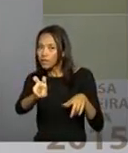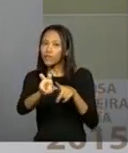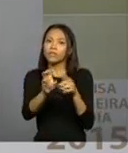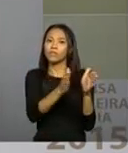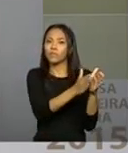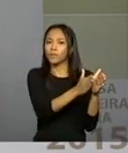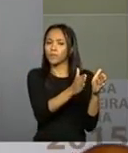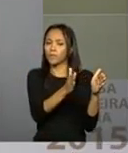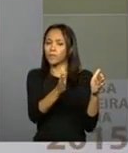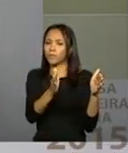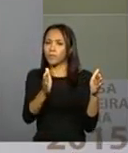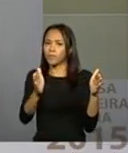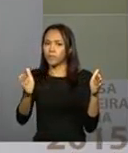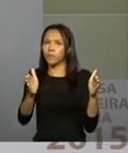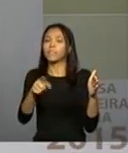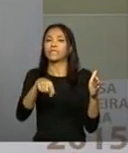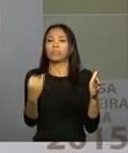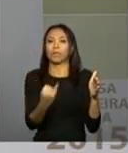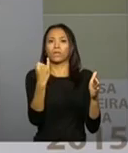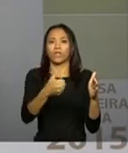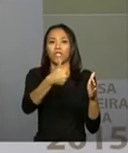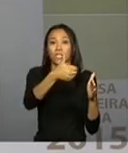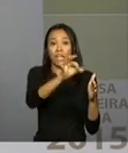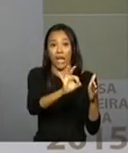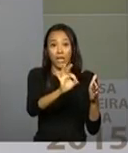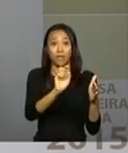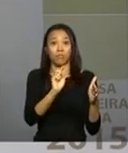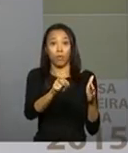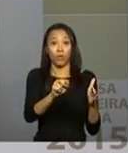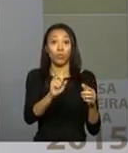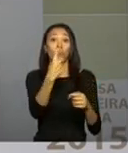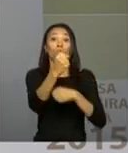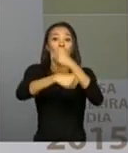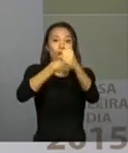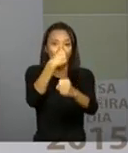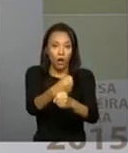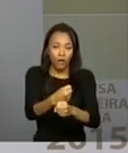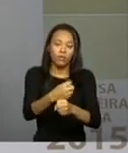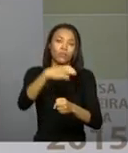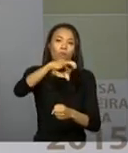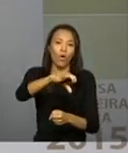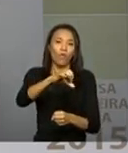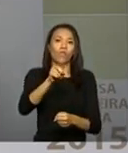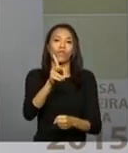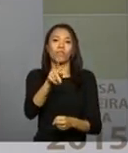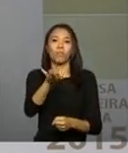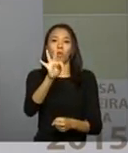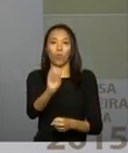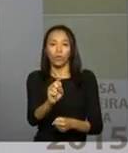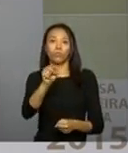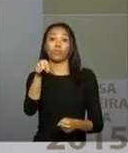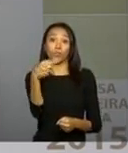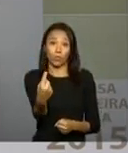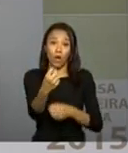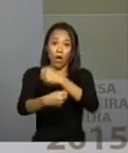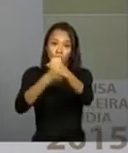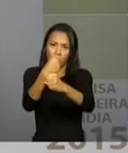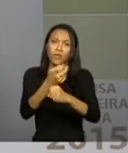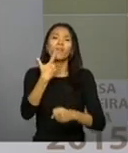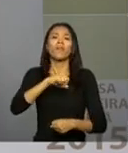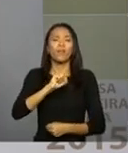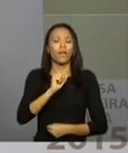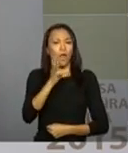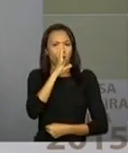um crescimento muito relevante, 10 pontos por um ano, 9 pontos por um ano, em relação a quem assiste a TV todos os dias.